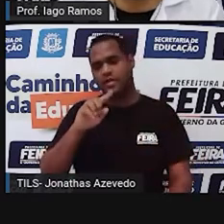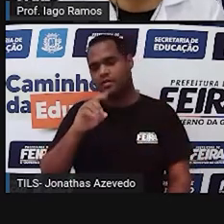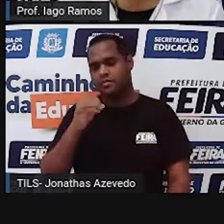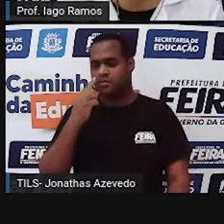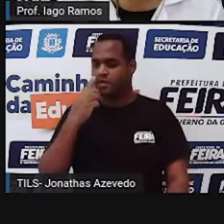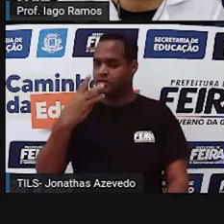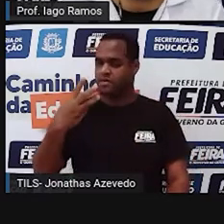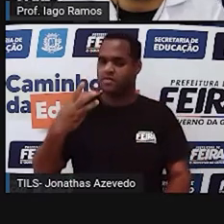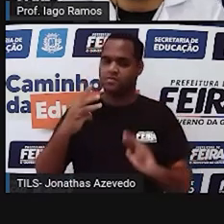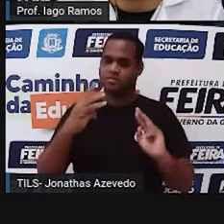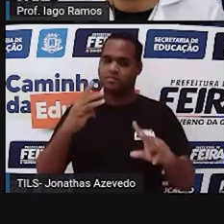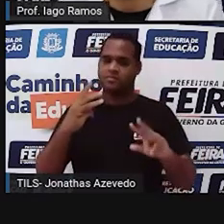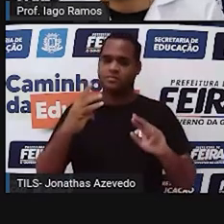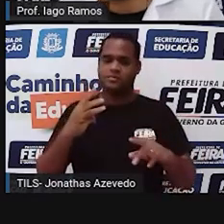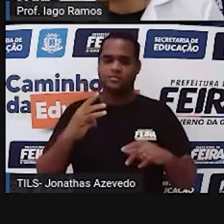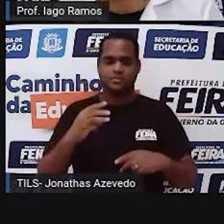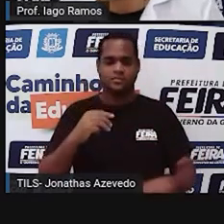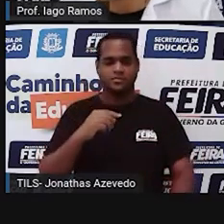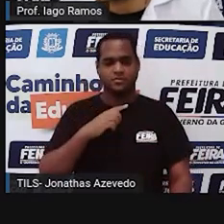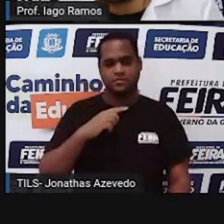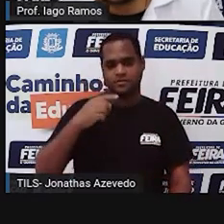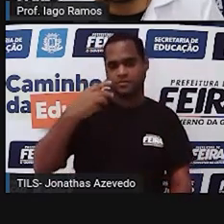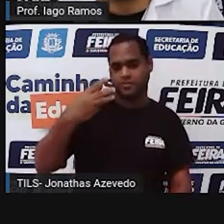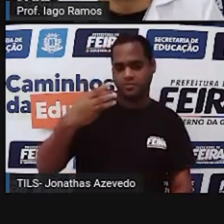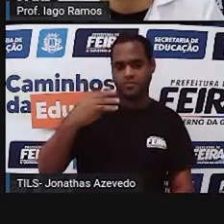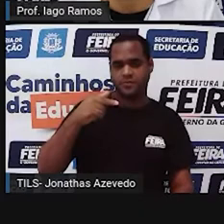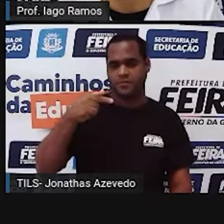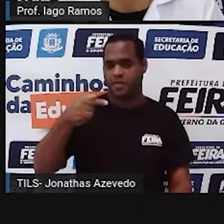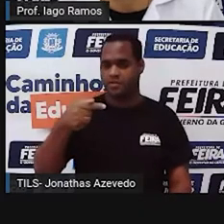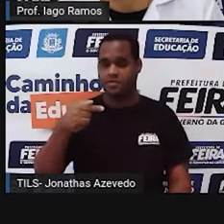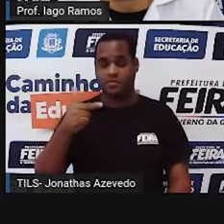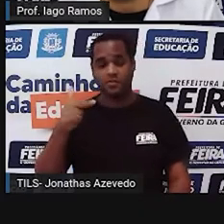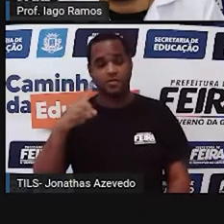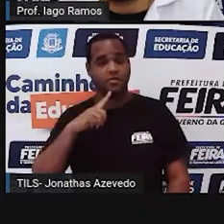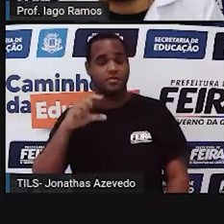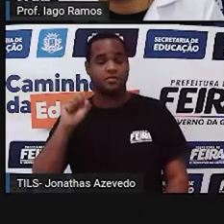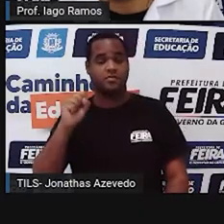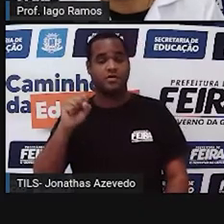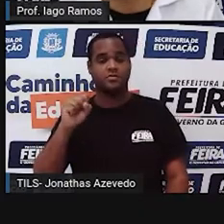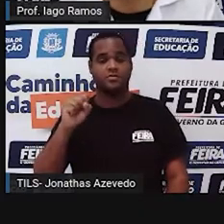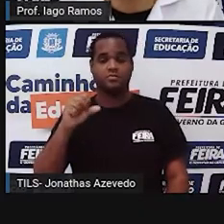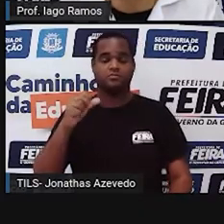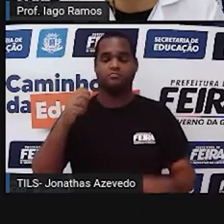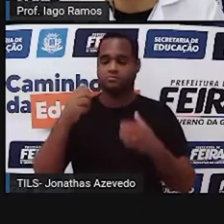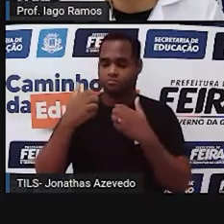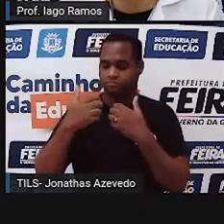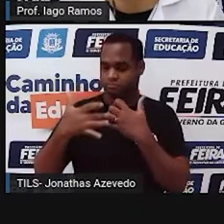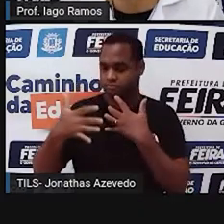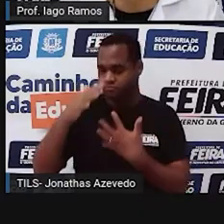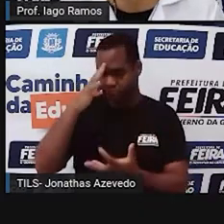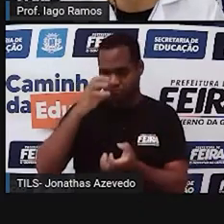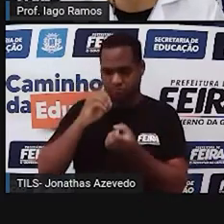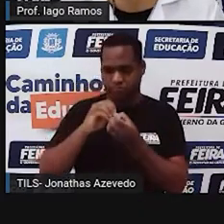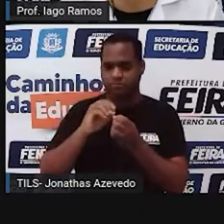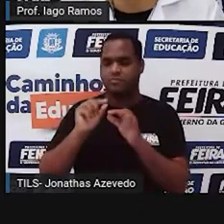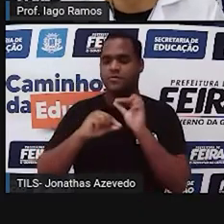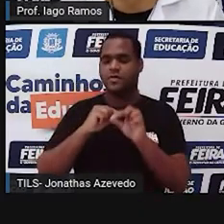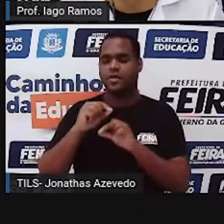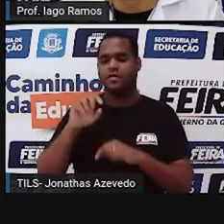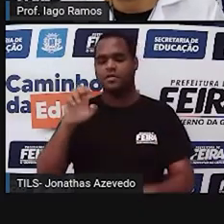medidas diferentes. Uma é 3, uma é 7 e a outra é 8. Por aí a gente diria que ele é um triângulo